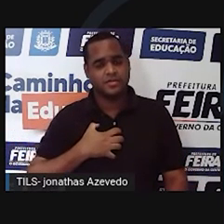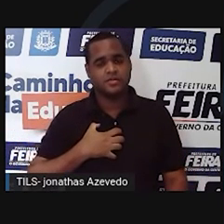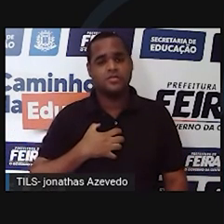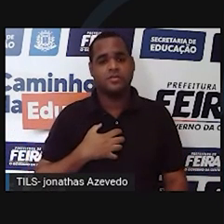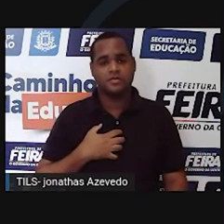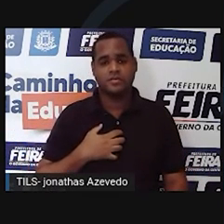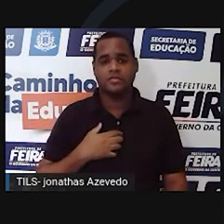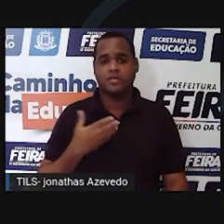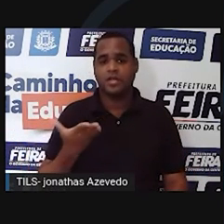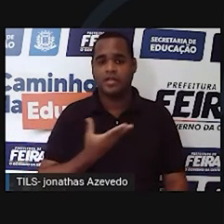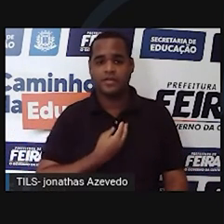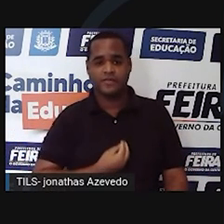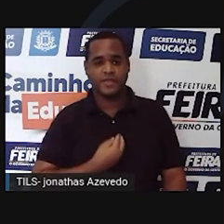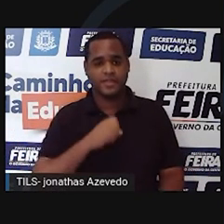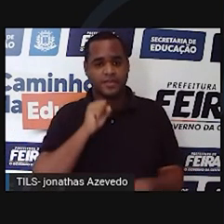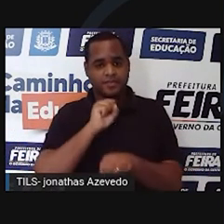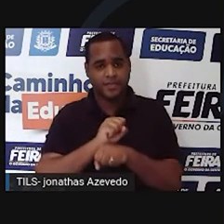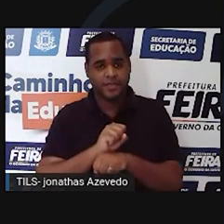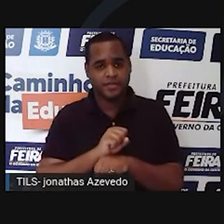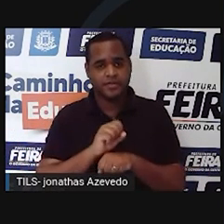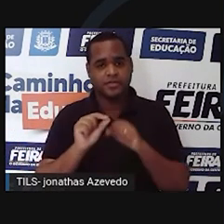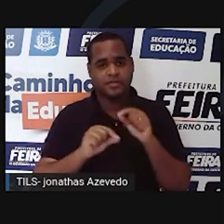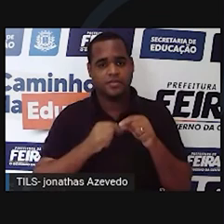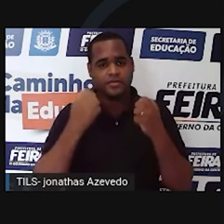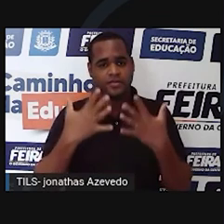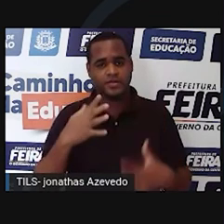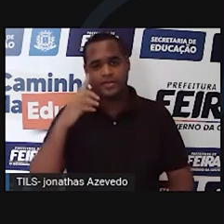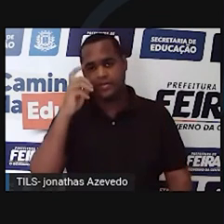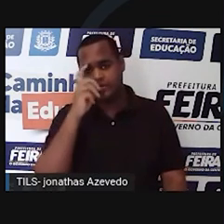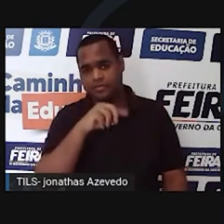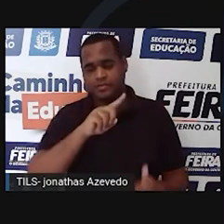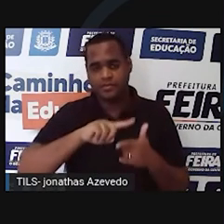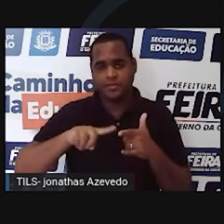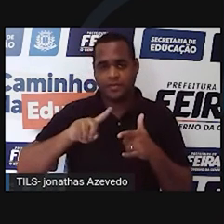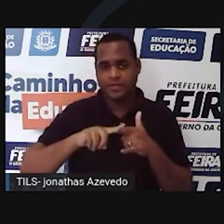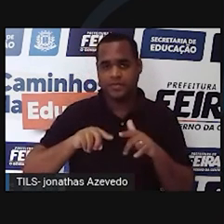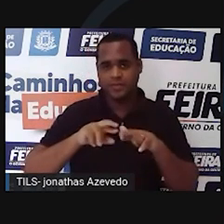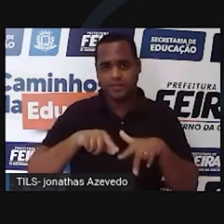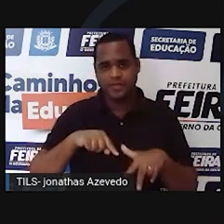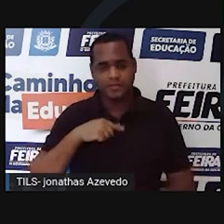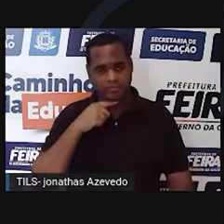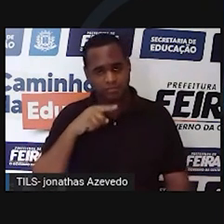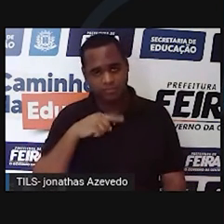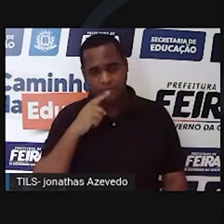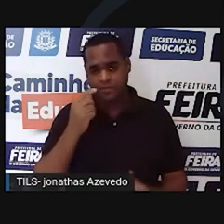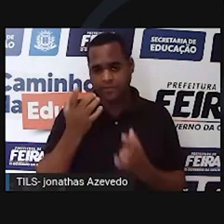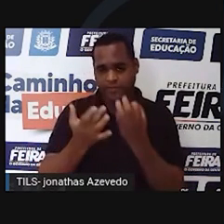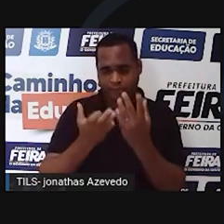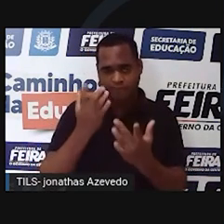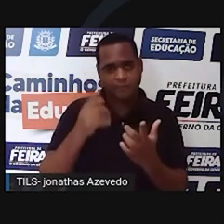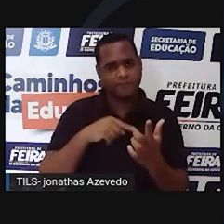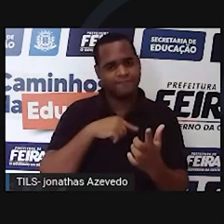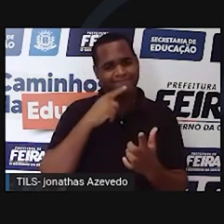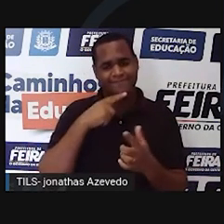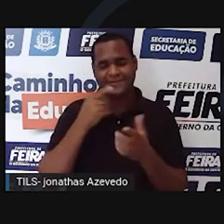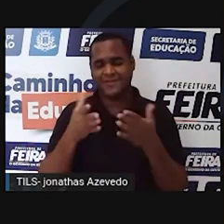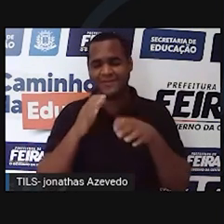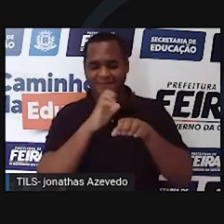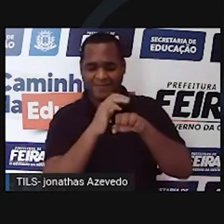bem parado meio difícil porque não tem como além da fumaça o fogo veio a pandemia